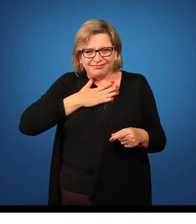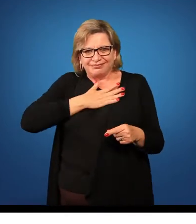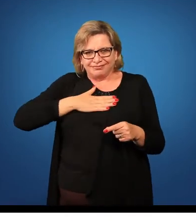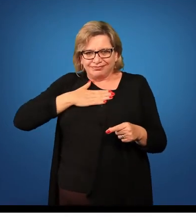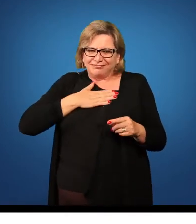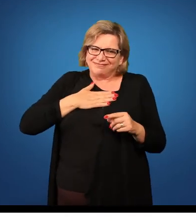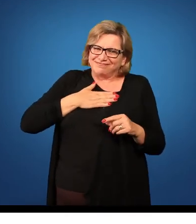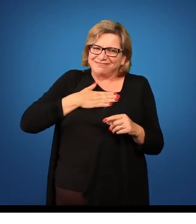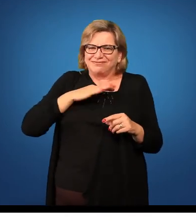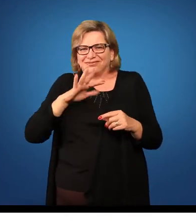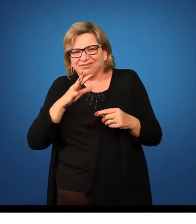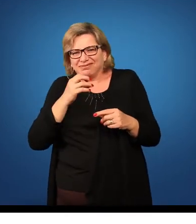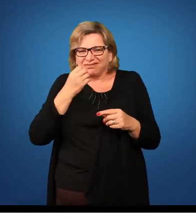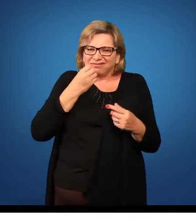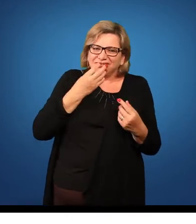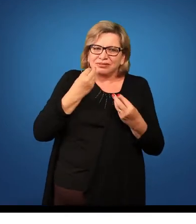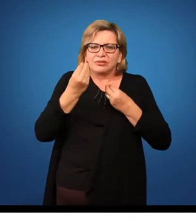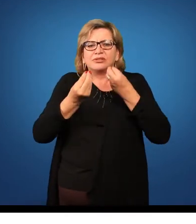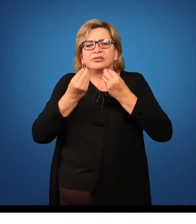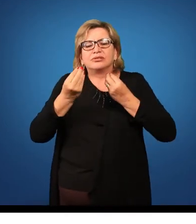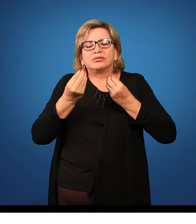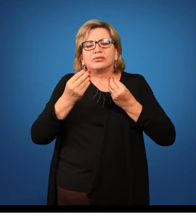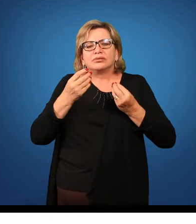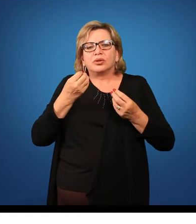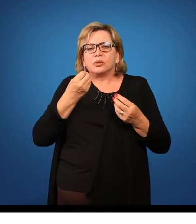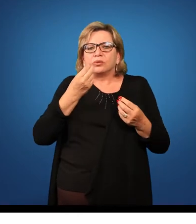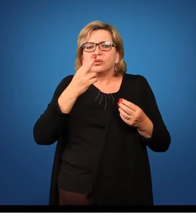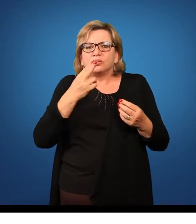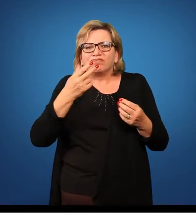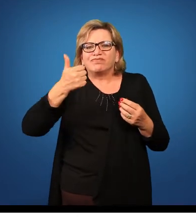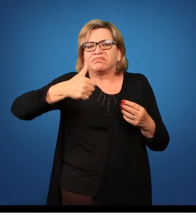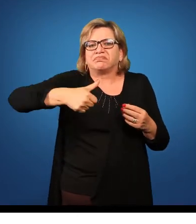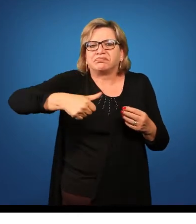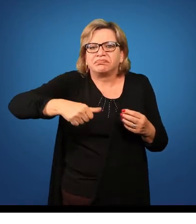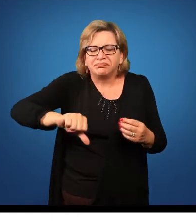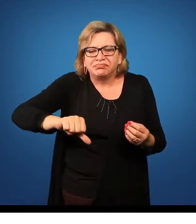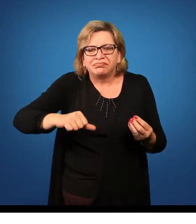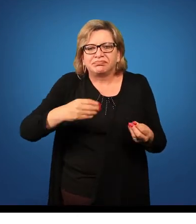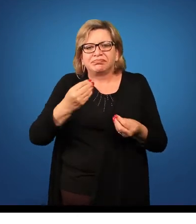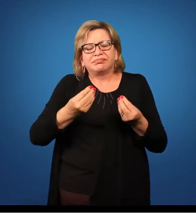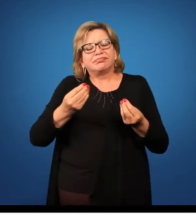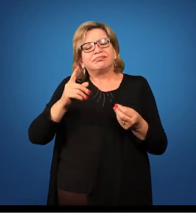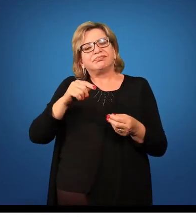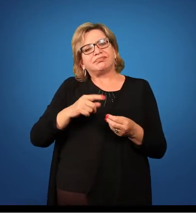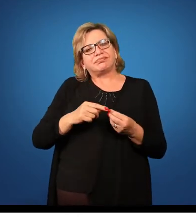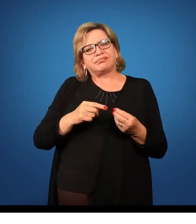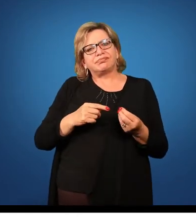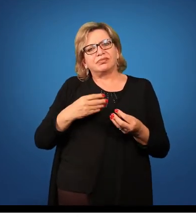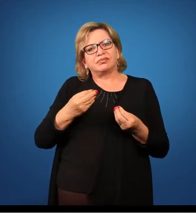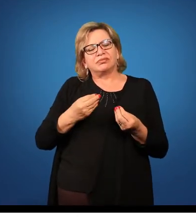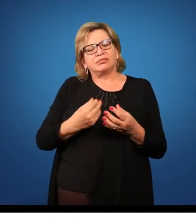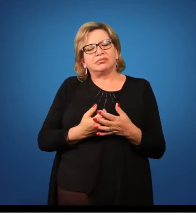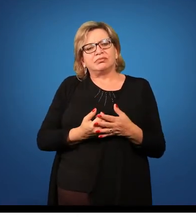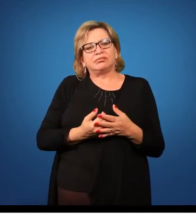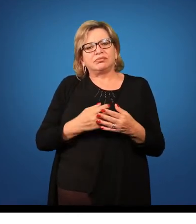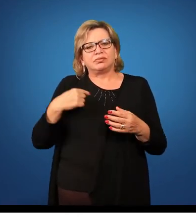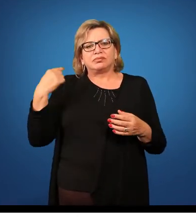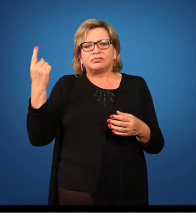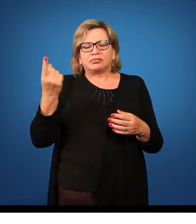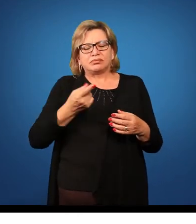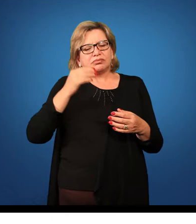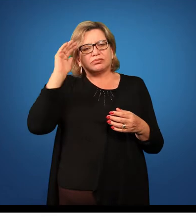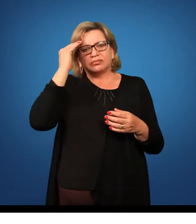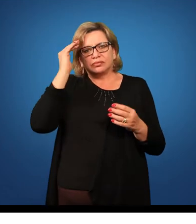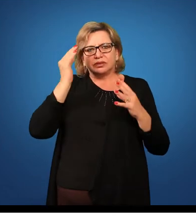Foi parcialmente bom? Não foi? Ou não foi dentro das perspectivas atuais? A gente